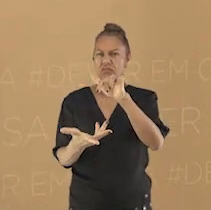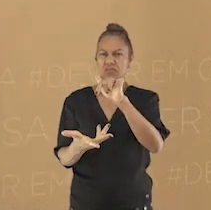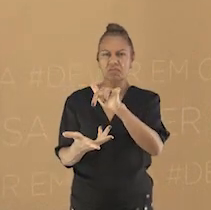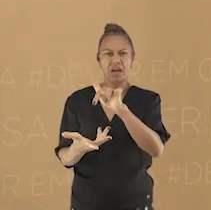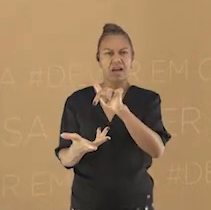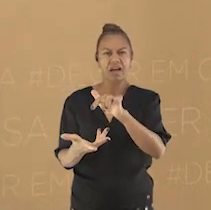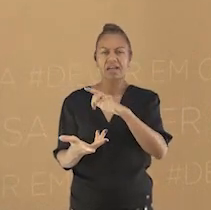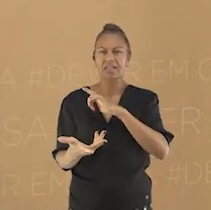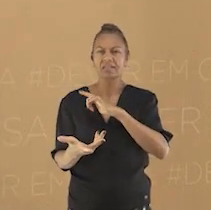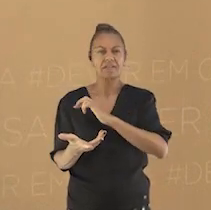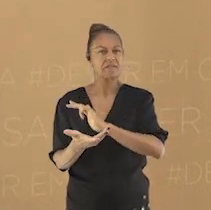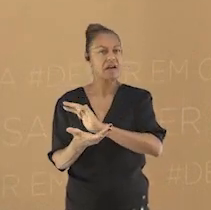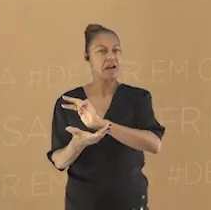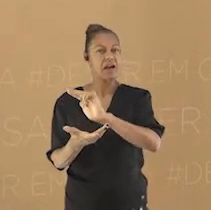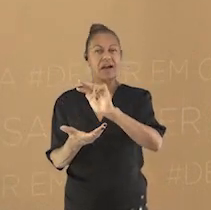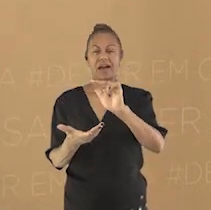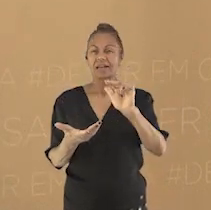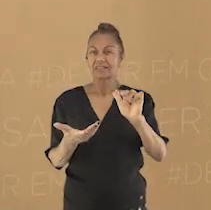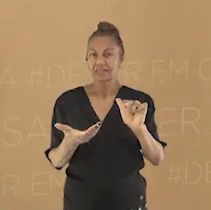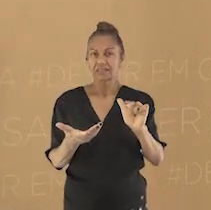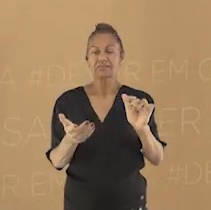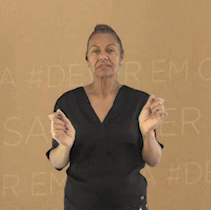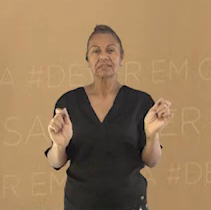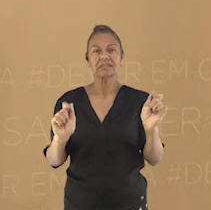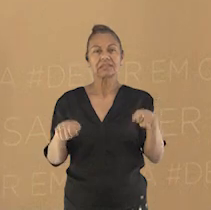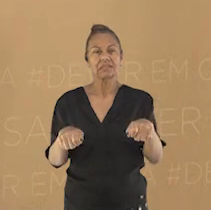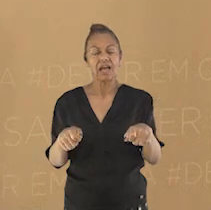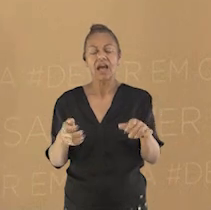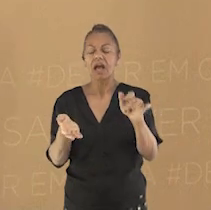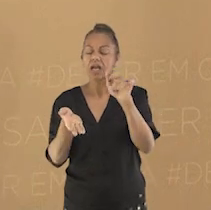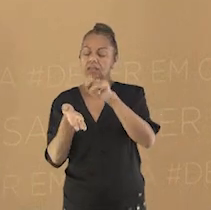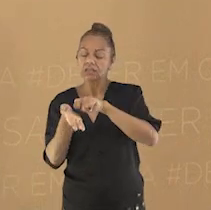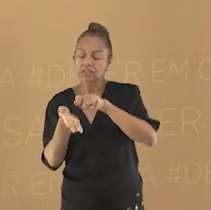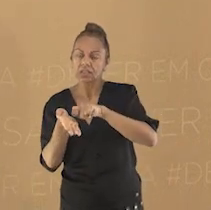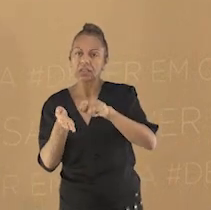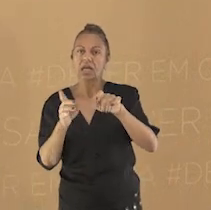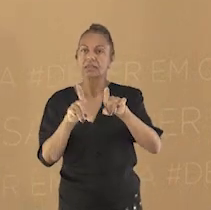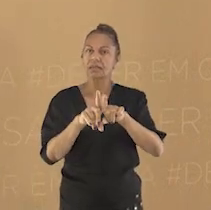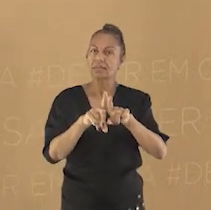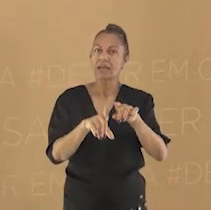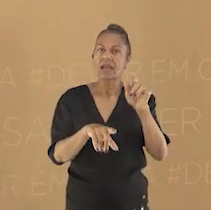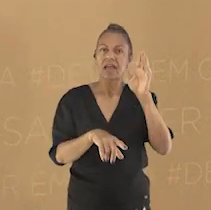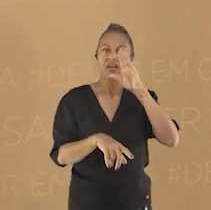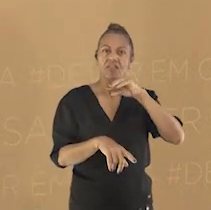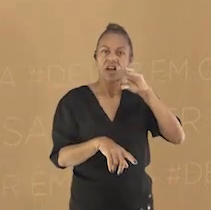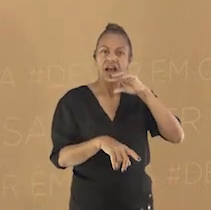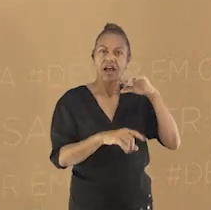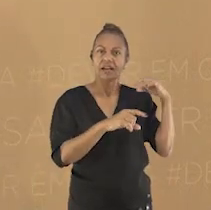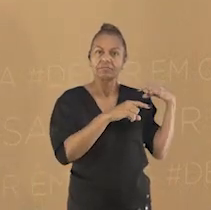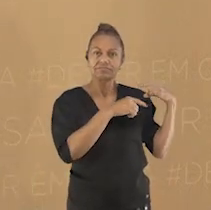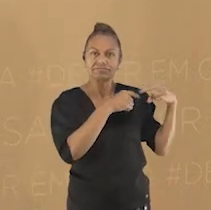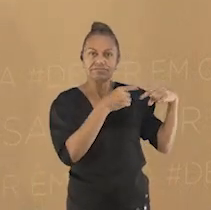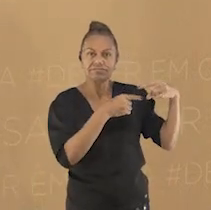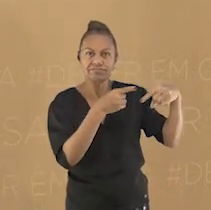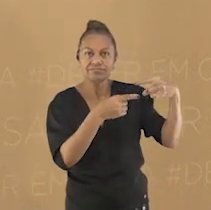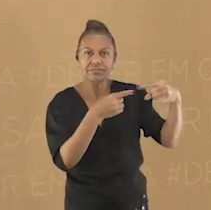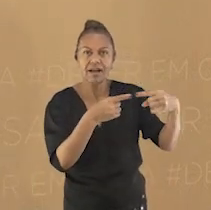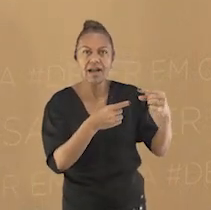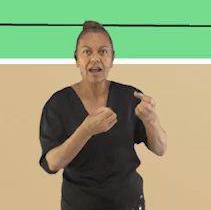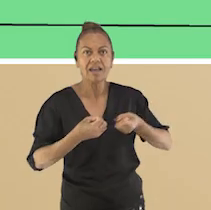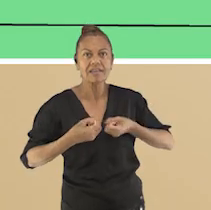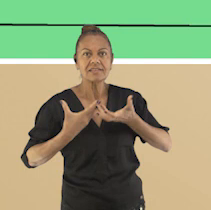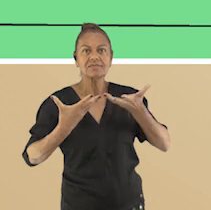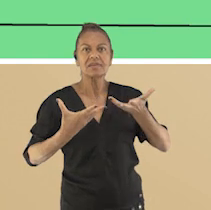que podem ser escritas ou orais. Além disso, é possível expressar a religiosidade de diferentes